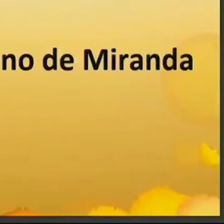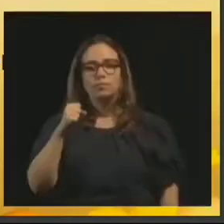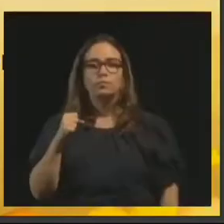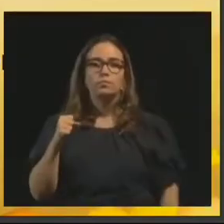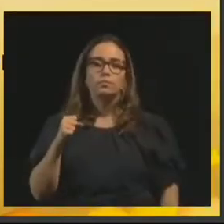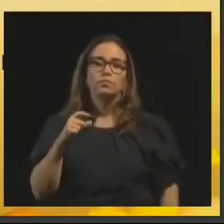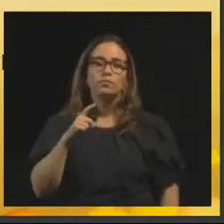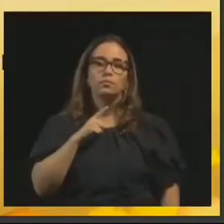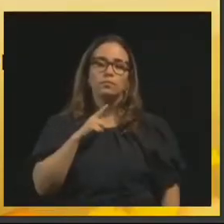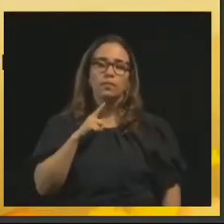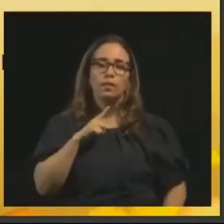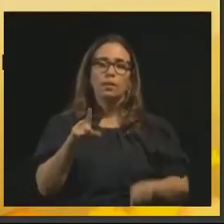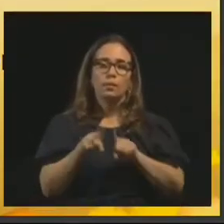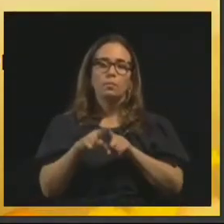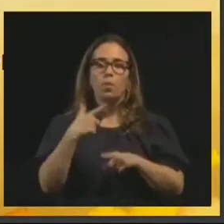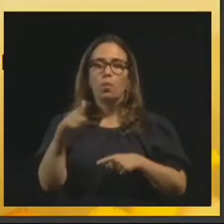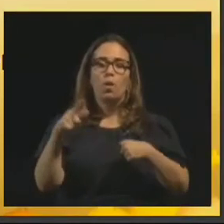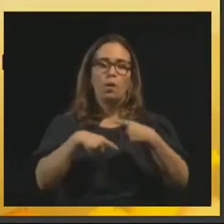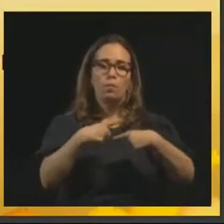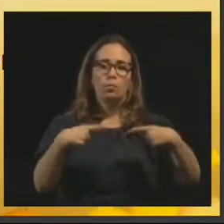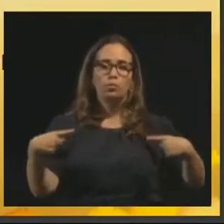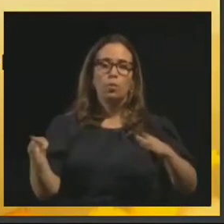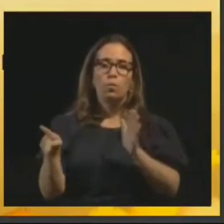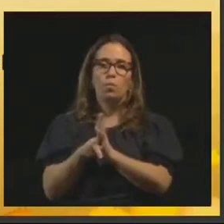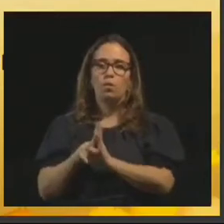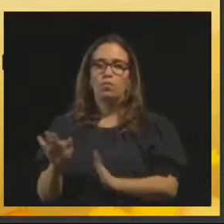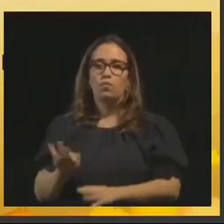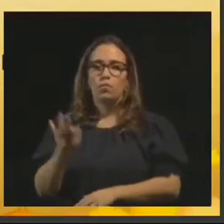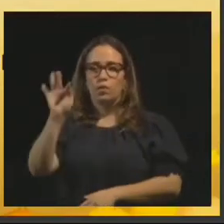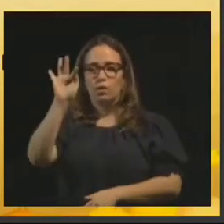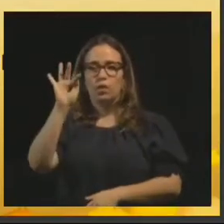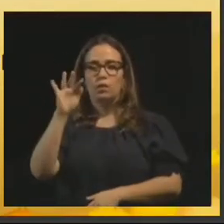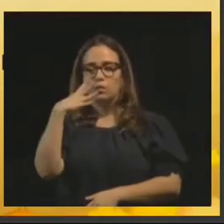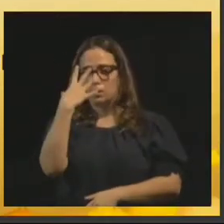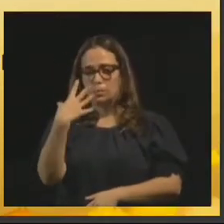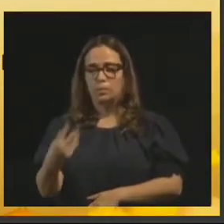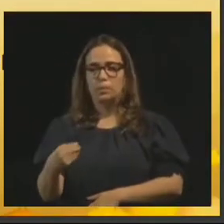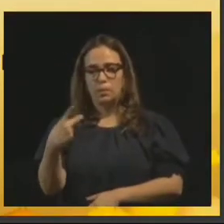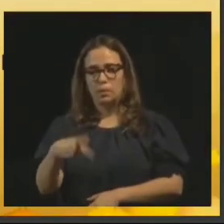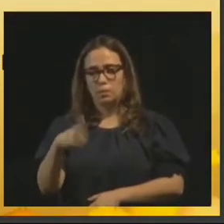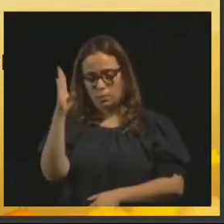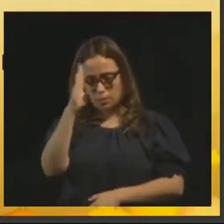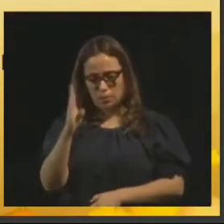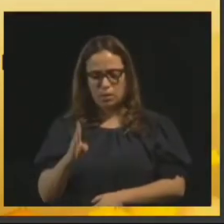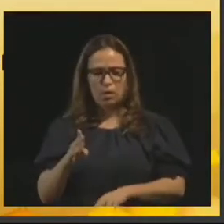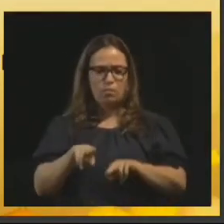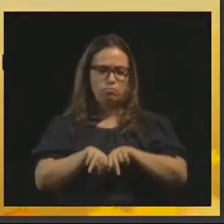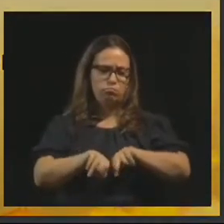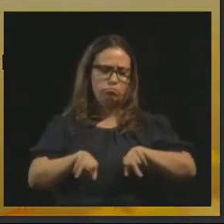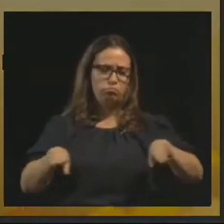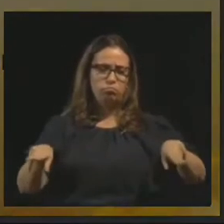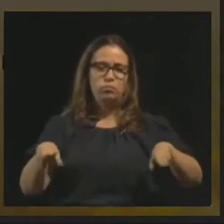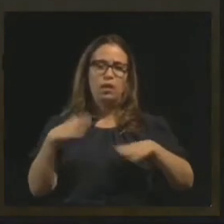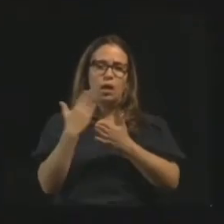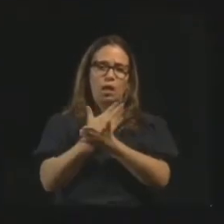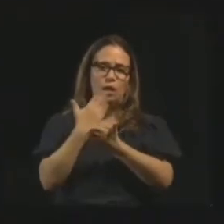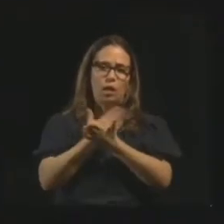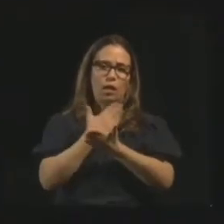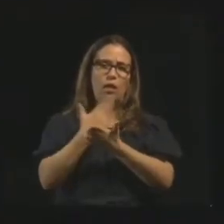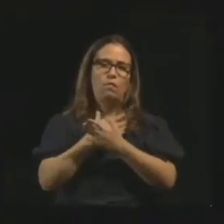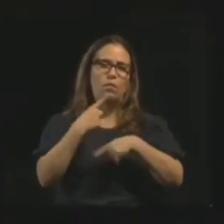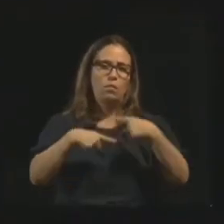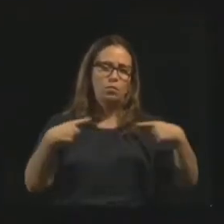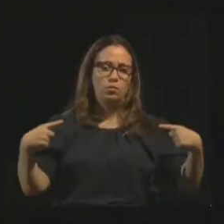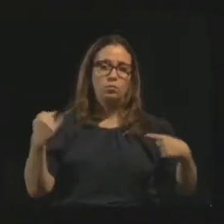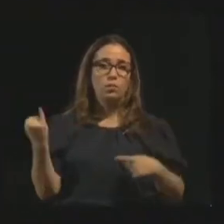e tantos outros, além das próprias apostilas da Federação Espírita Brasileira, que fazem ali uma coletânea de várias obras espíritas importantes